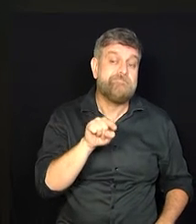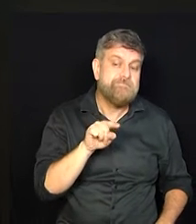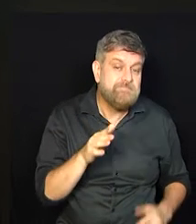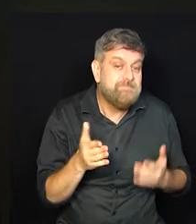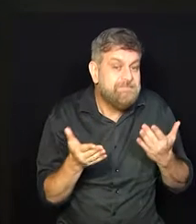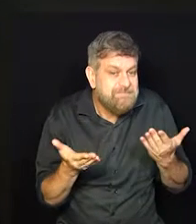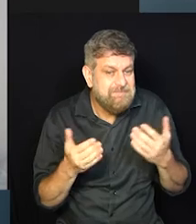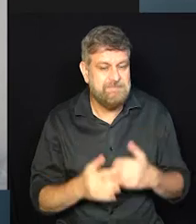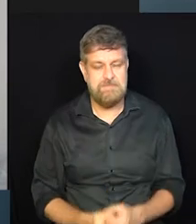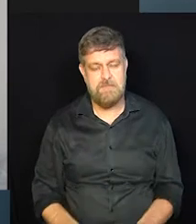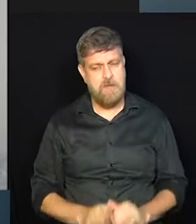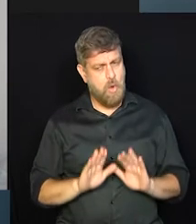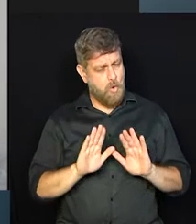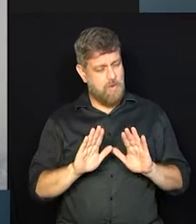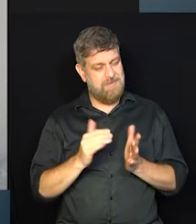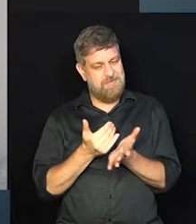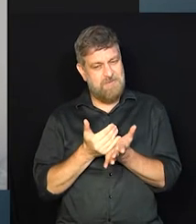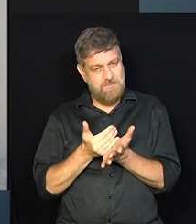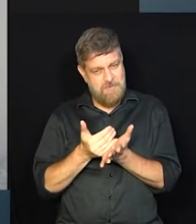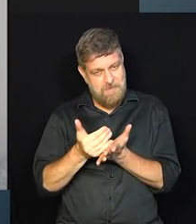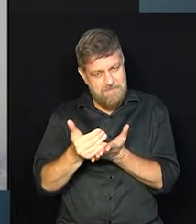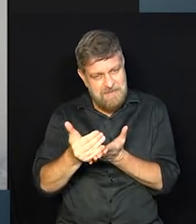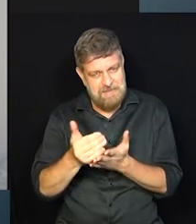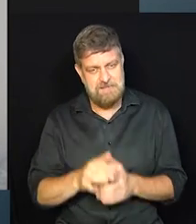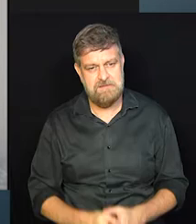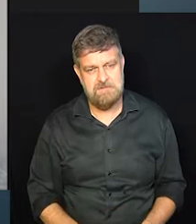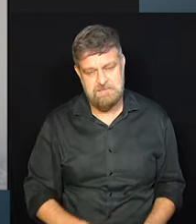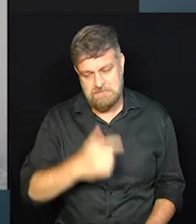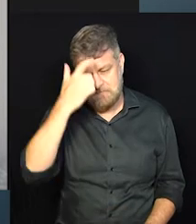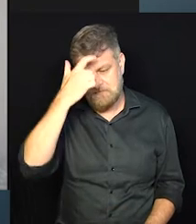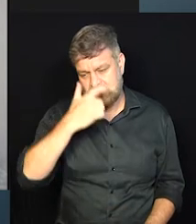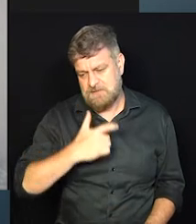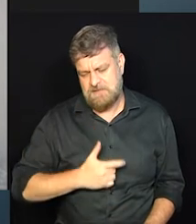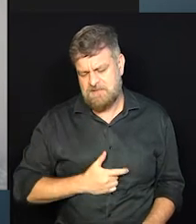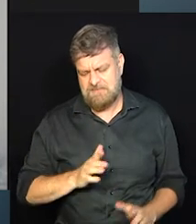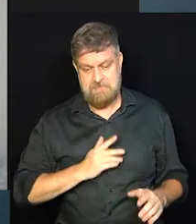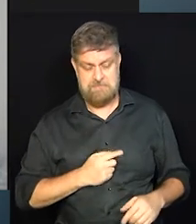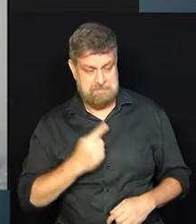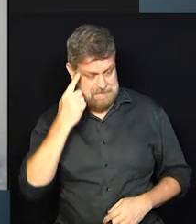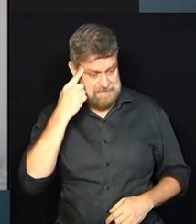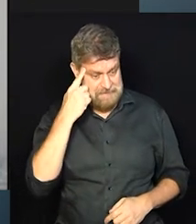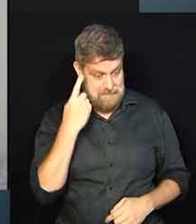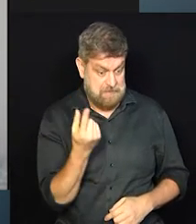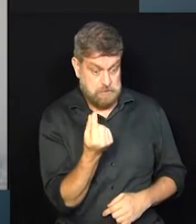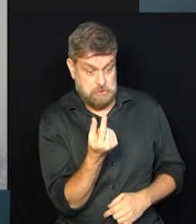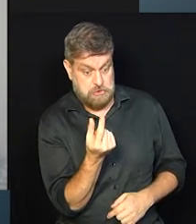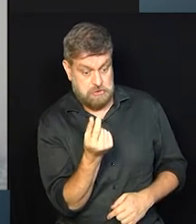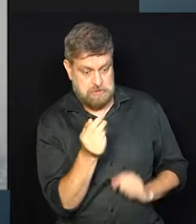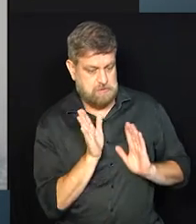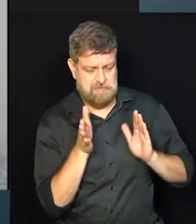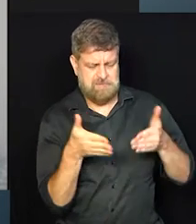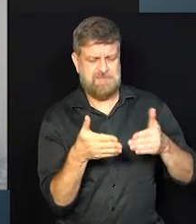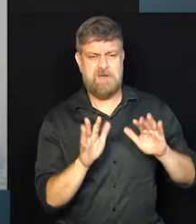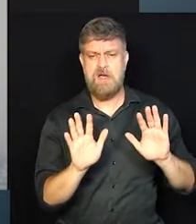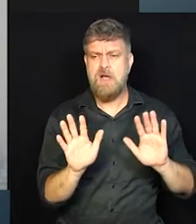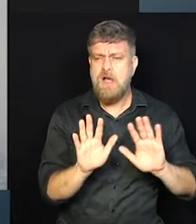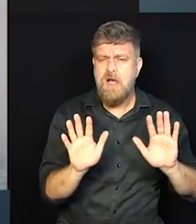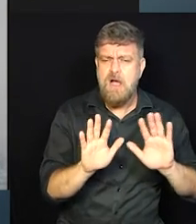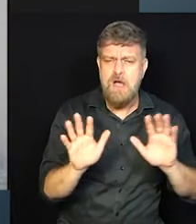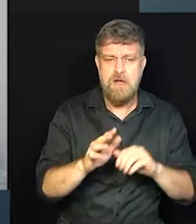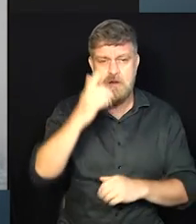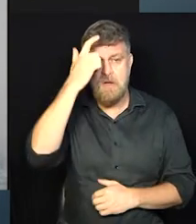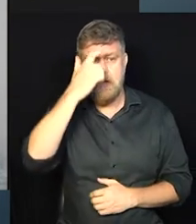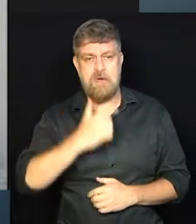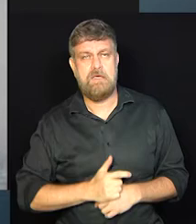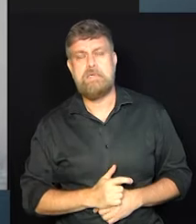Olha, no começo, a gente... Como assim, eu comecei despretensiosamente, a gente não pauta,